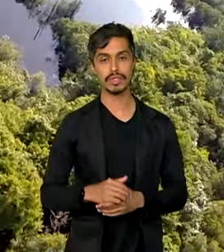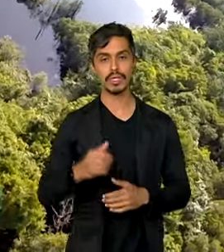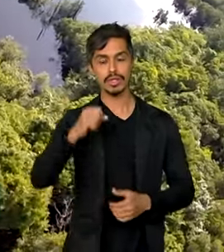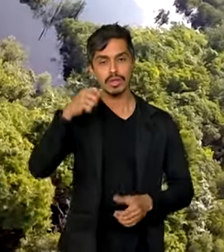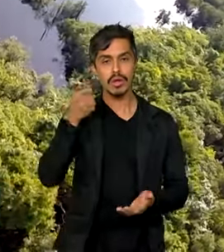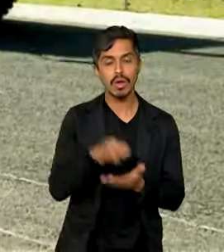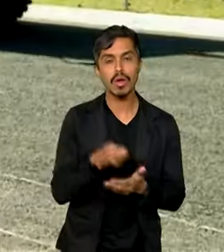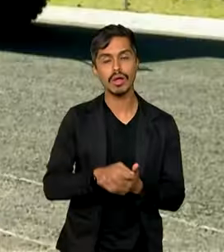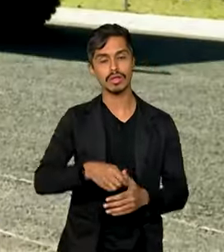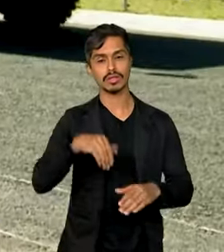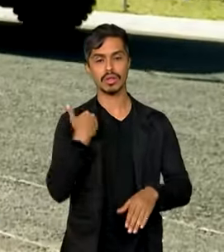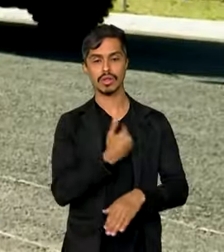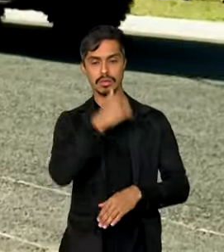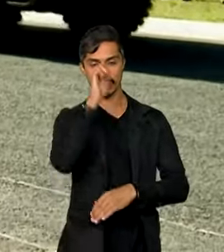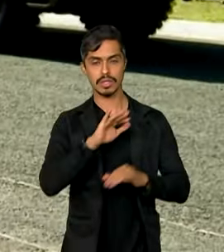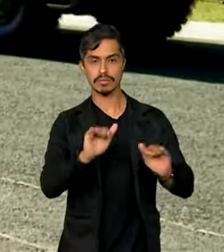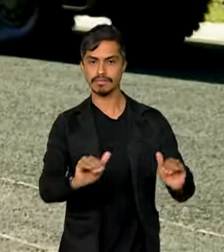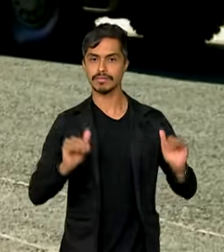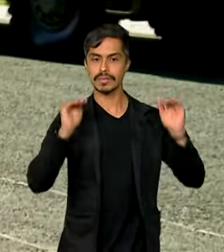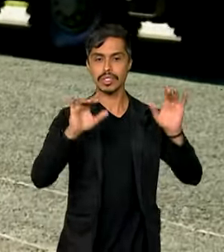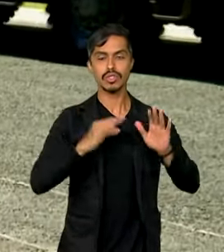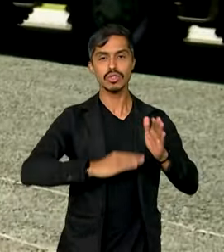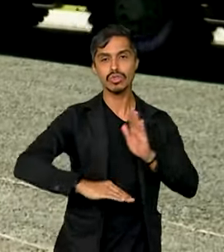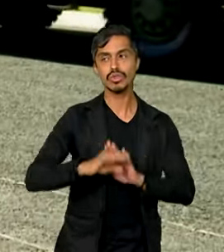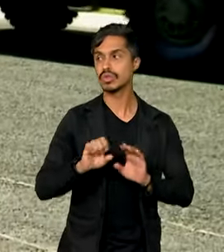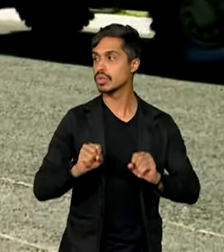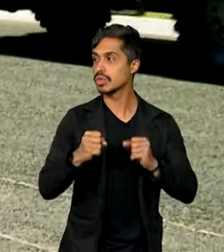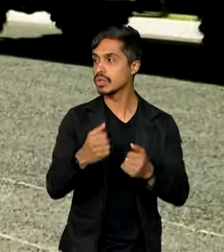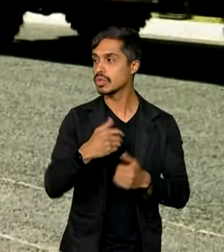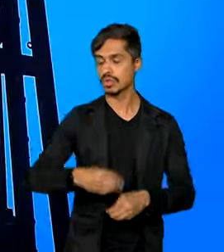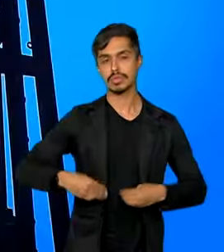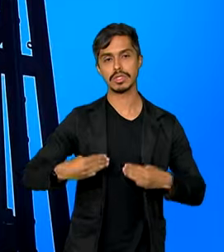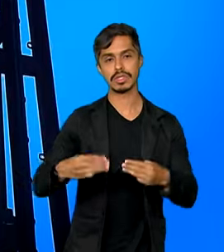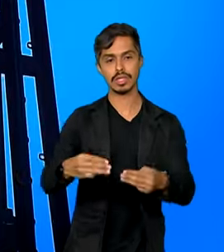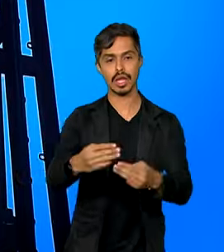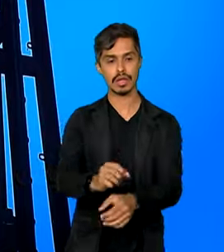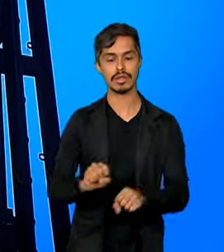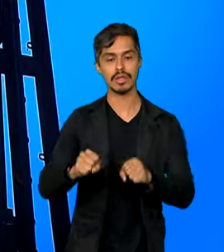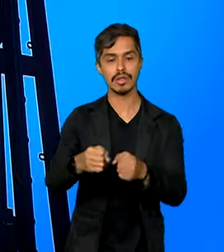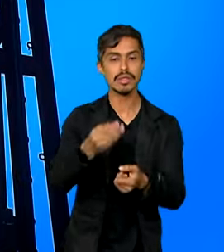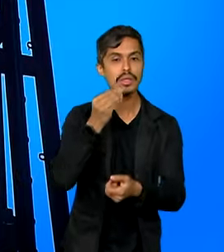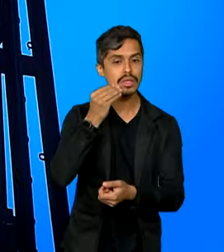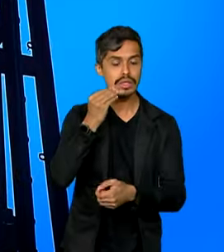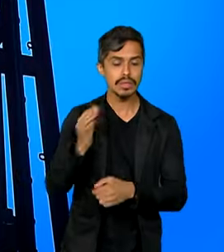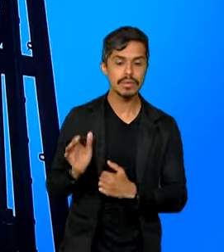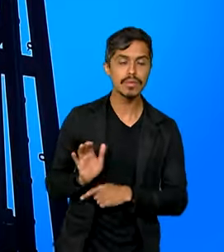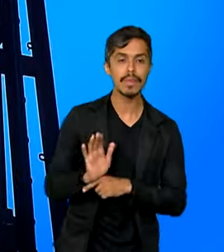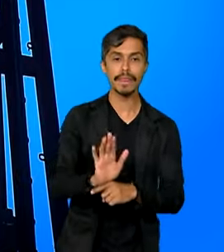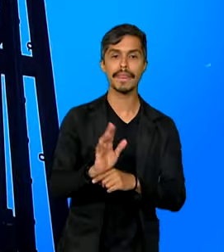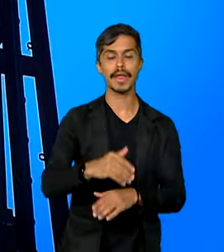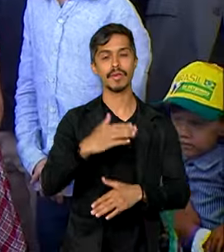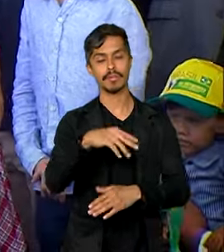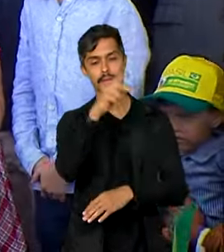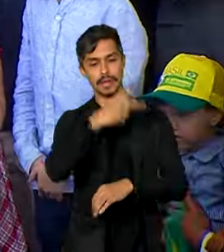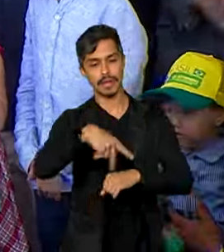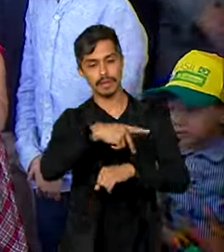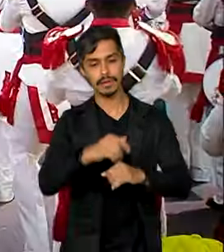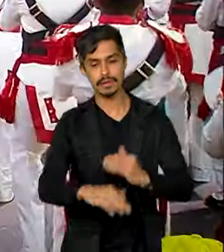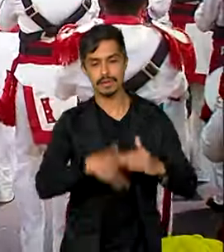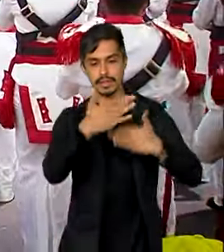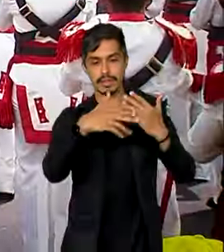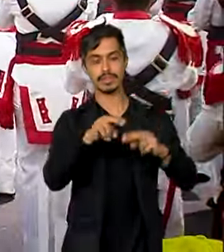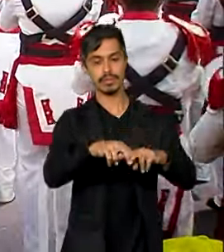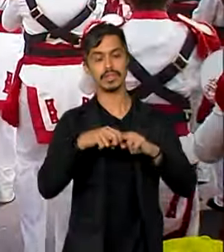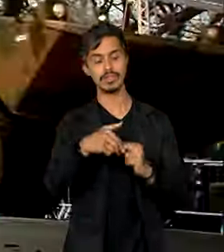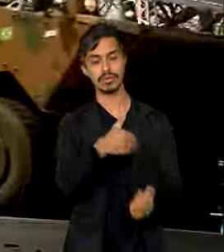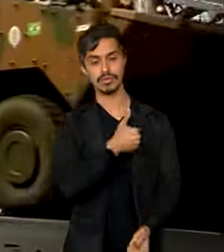soberania nacional. Todas essas ações do Ministério da Defesa contribuem para o desenvolvimento do país e, por isso,